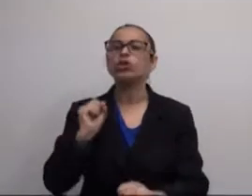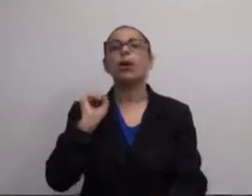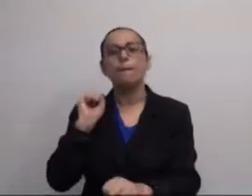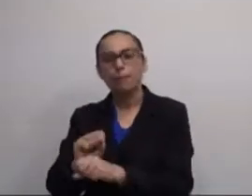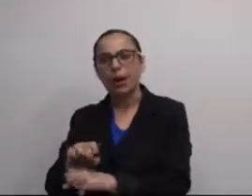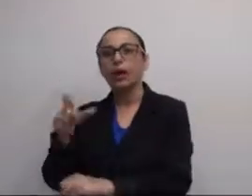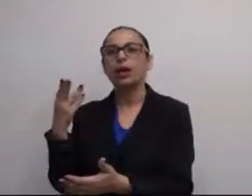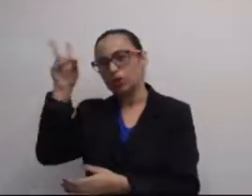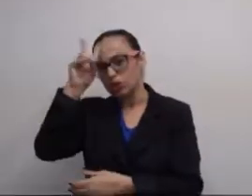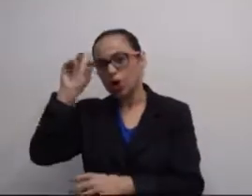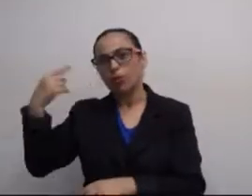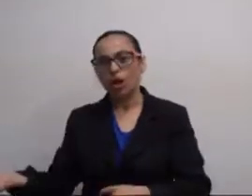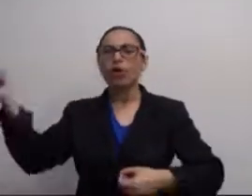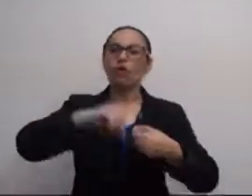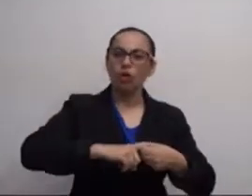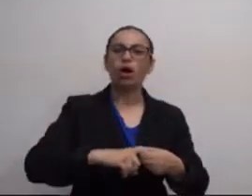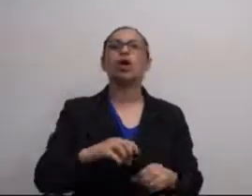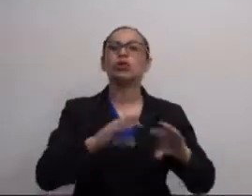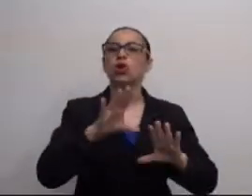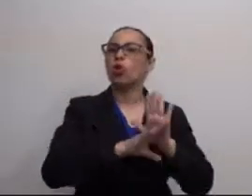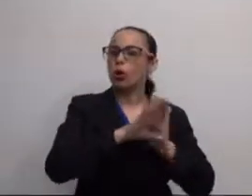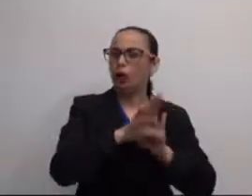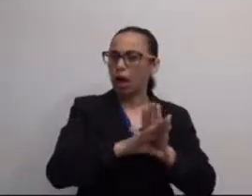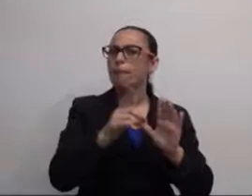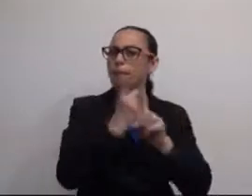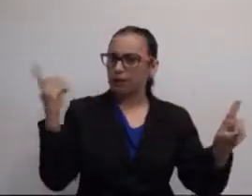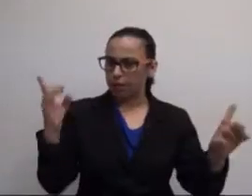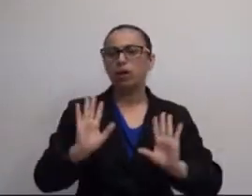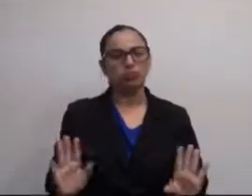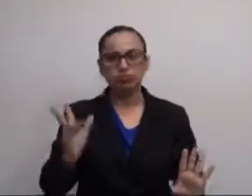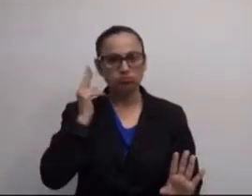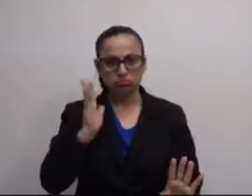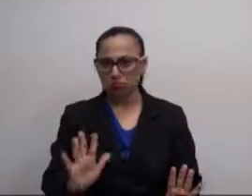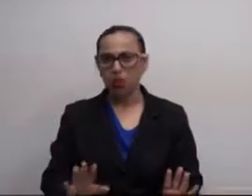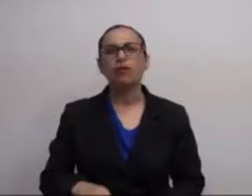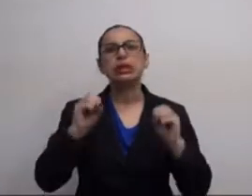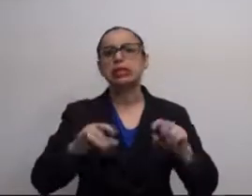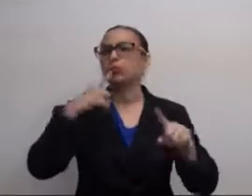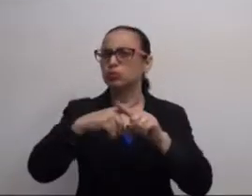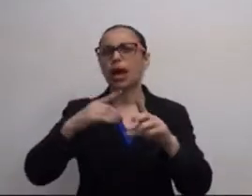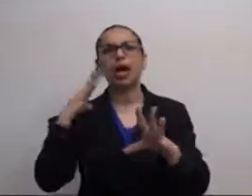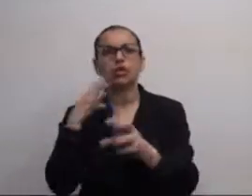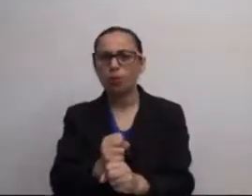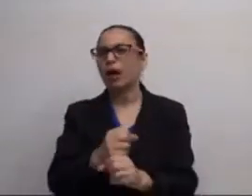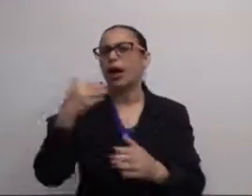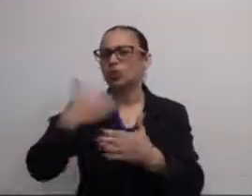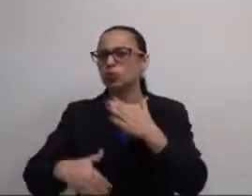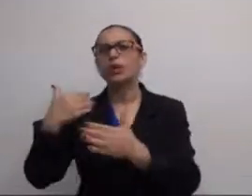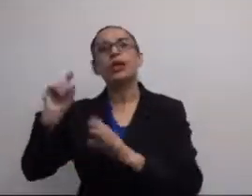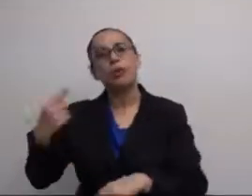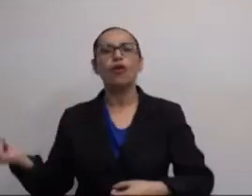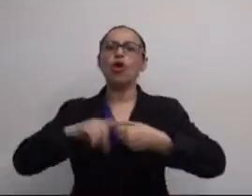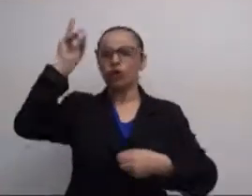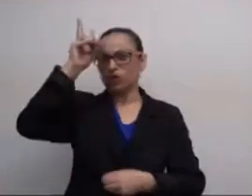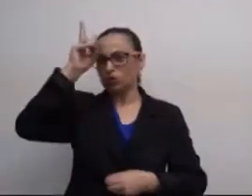tempo da sala de aula, o professor pode parar a sua história, dar uma pausa na sua história, retomar o ensino curricular padrão,